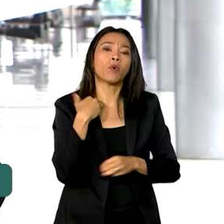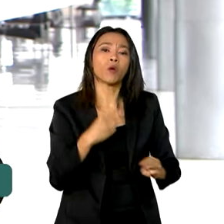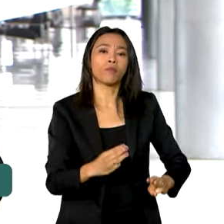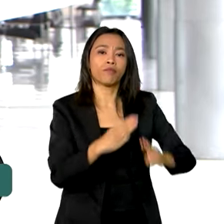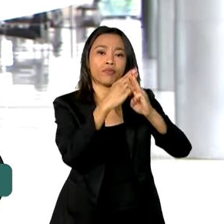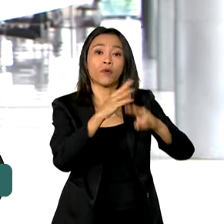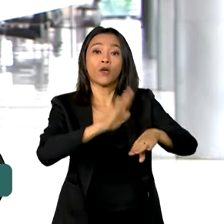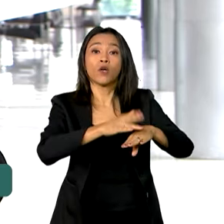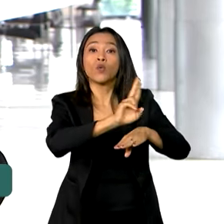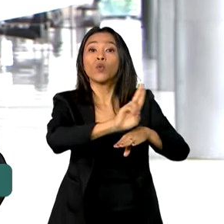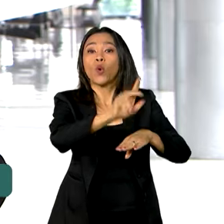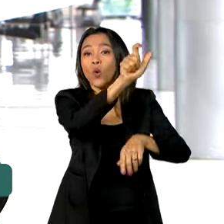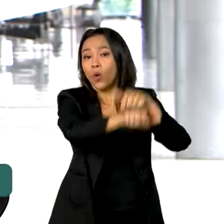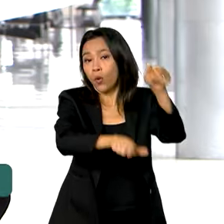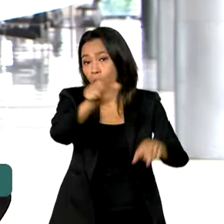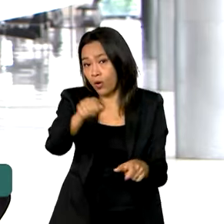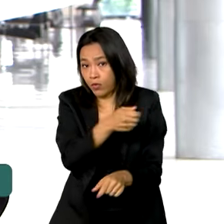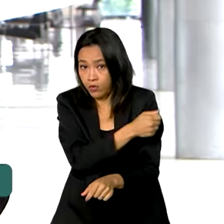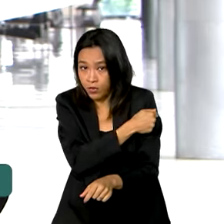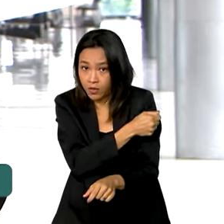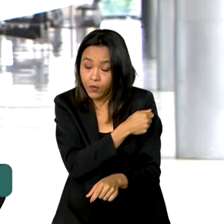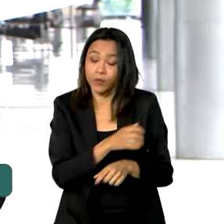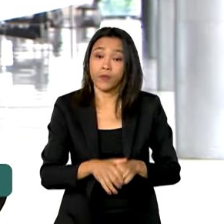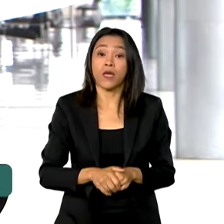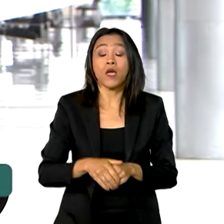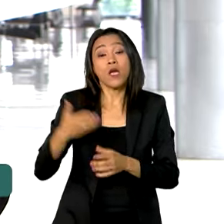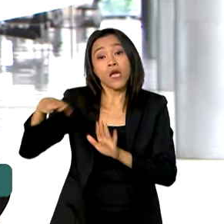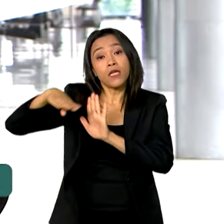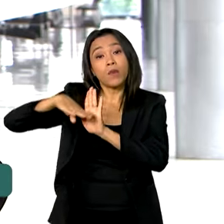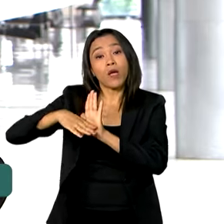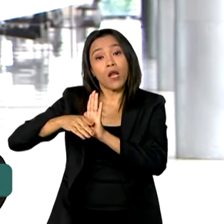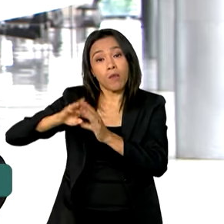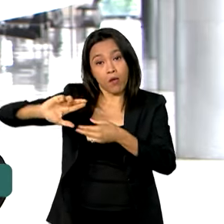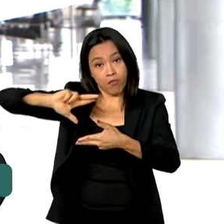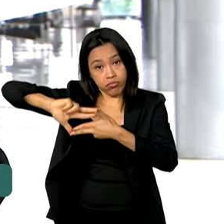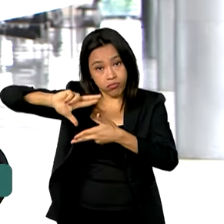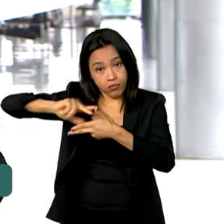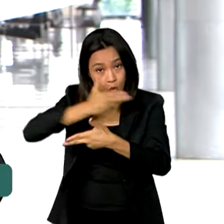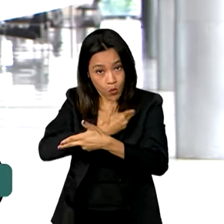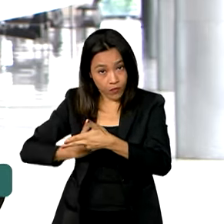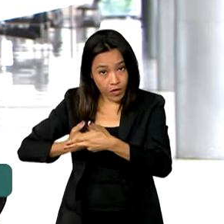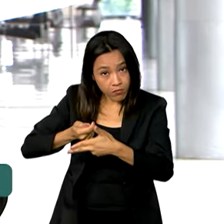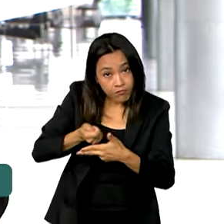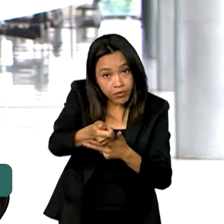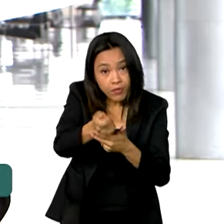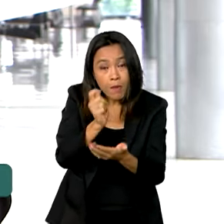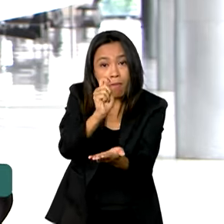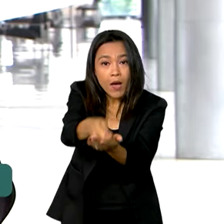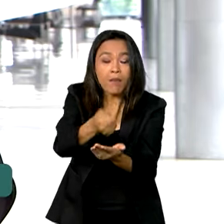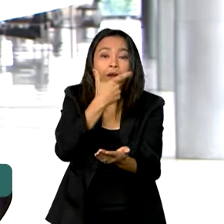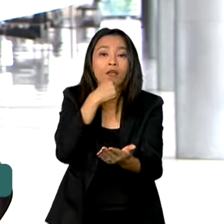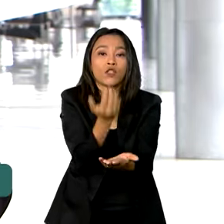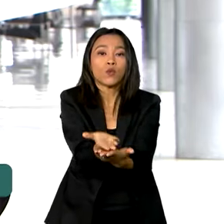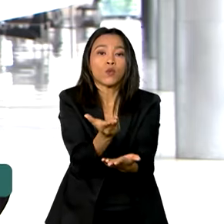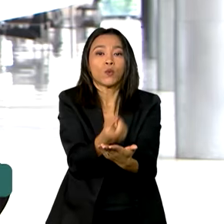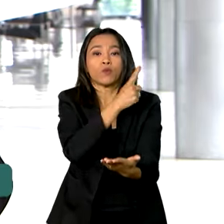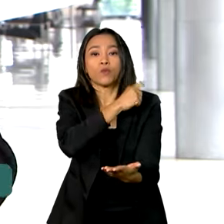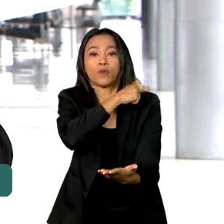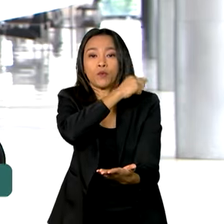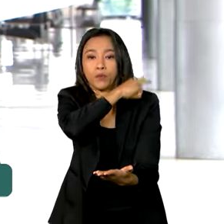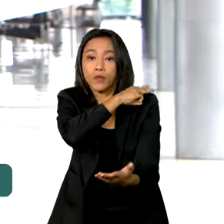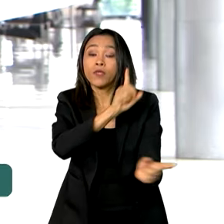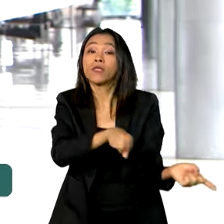no nome dos estudantes. E o programa pé de meia prevê um pagamento, um incentivo para os estudantes do ensino médio ou os